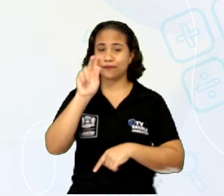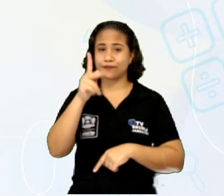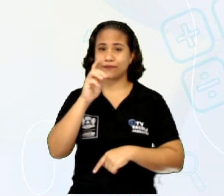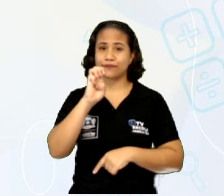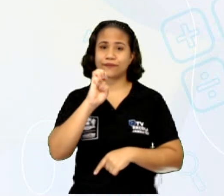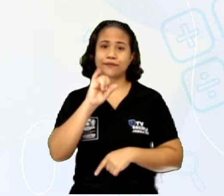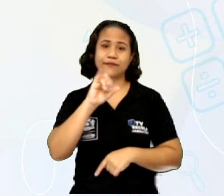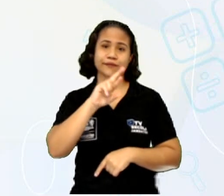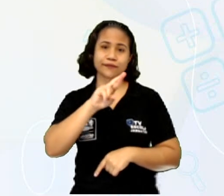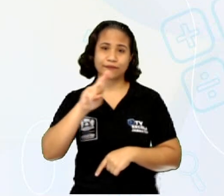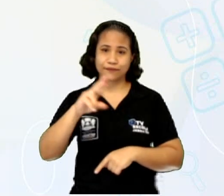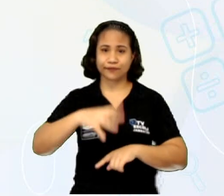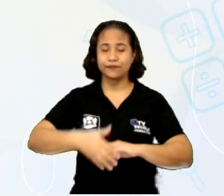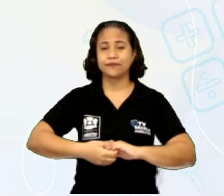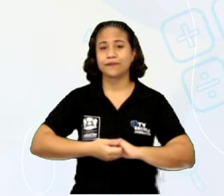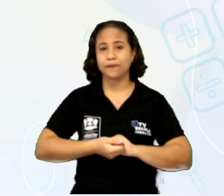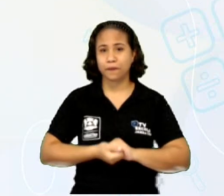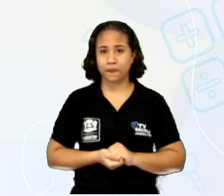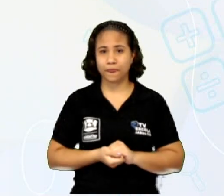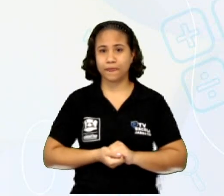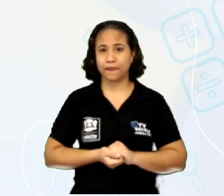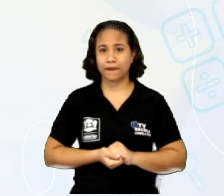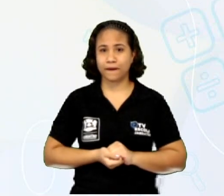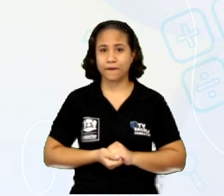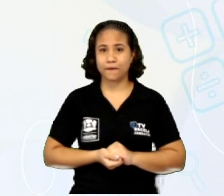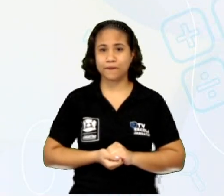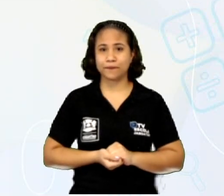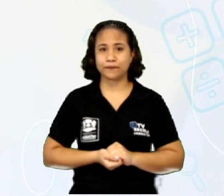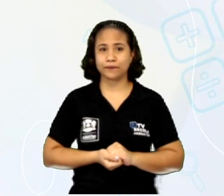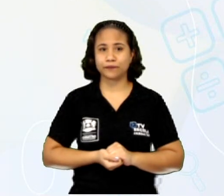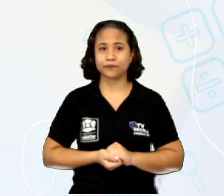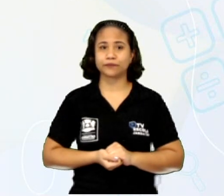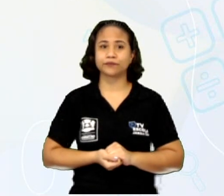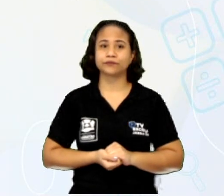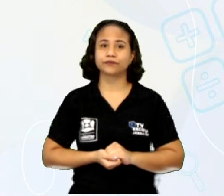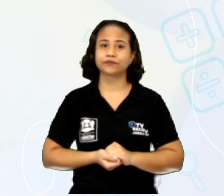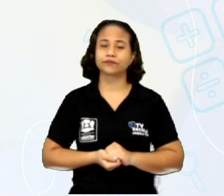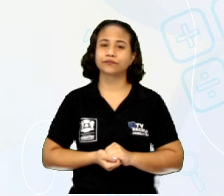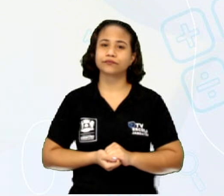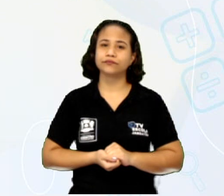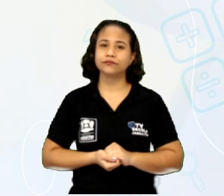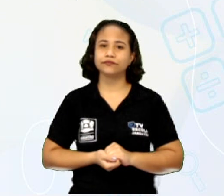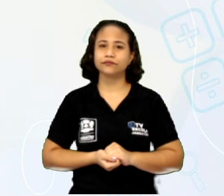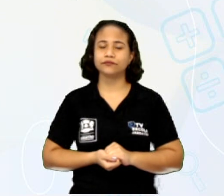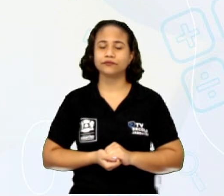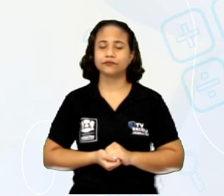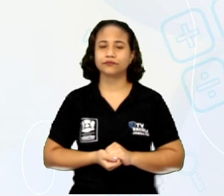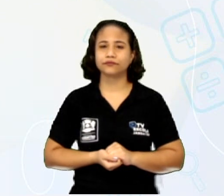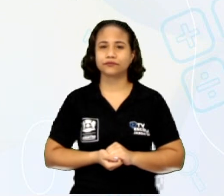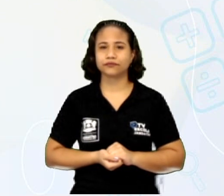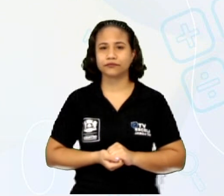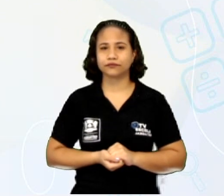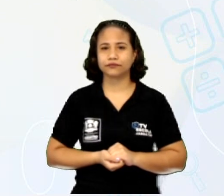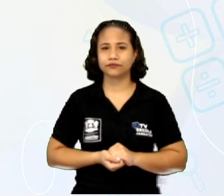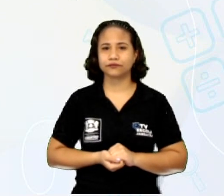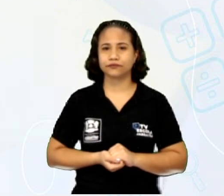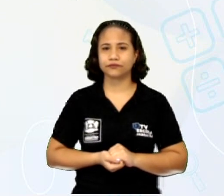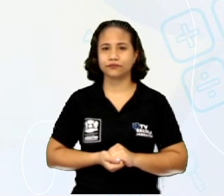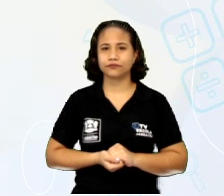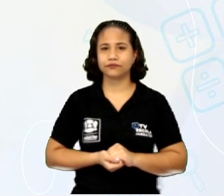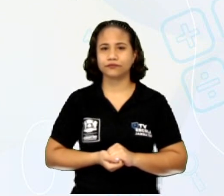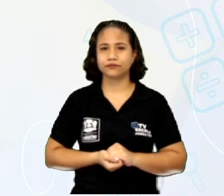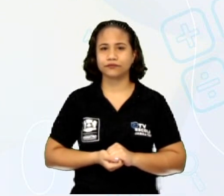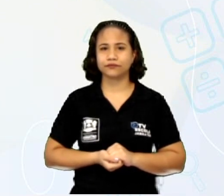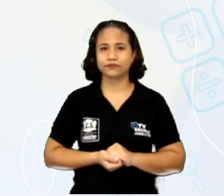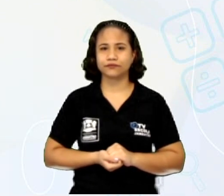Their names are John and Mary. My boyfriend and I are on